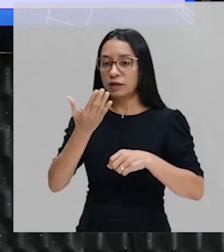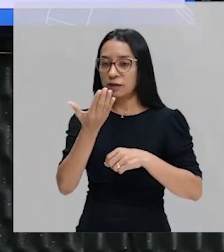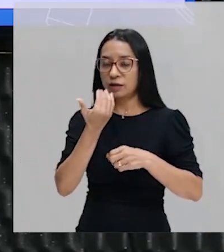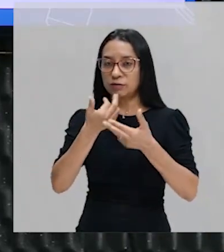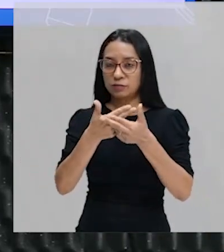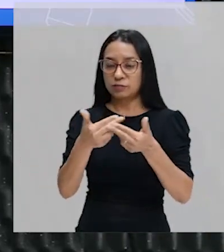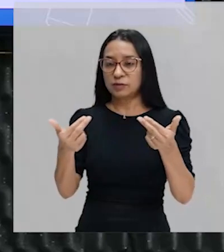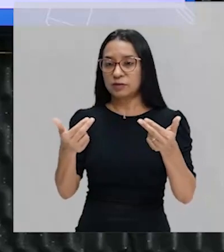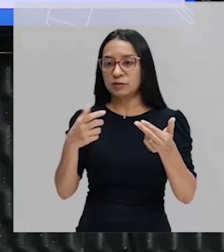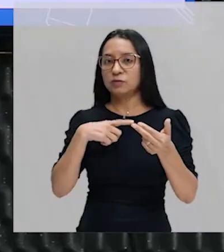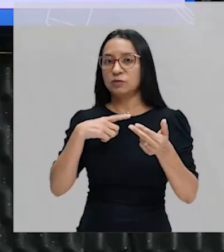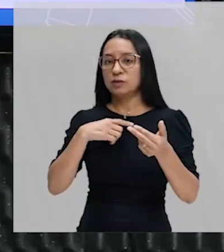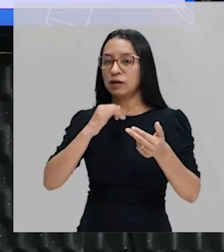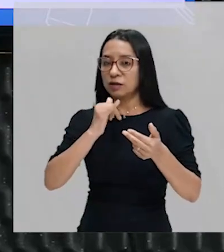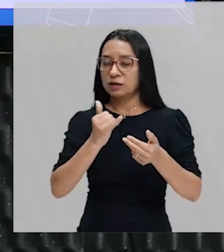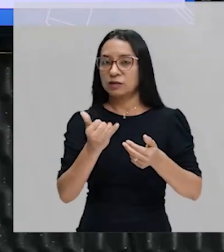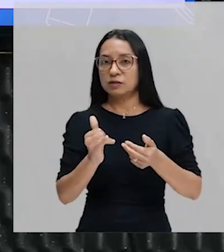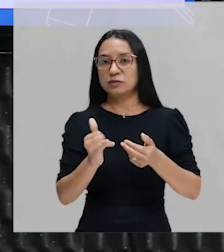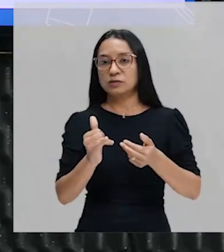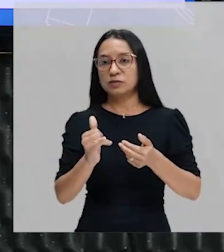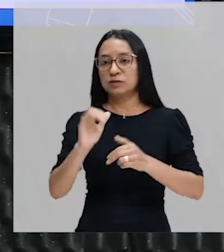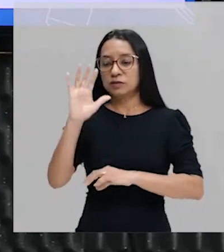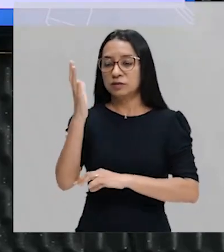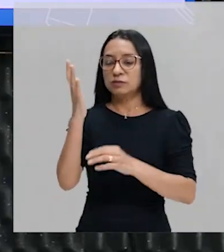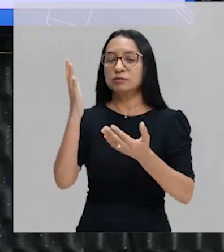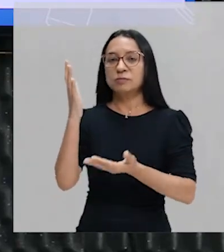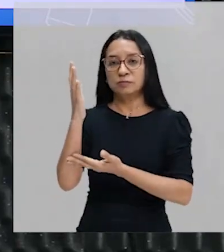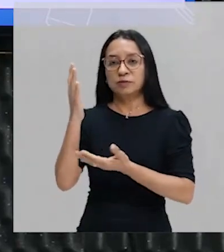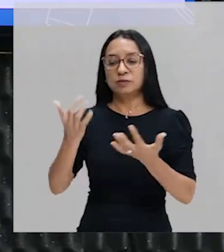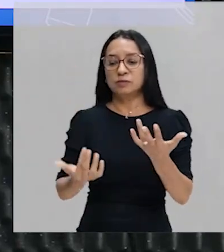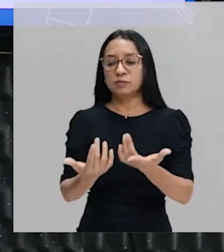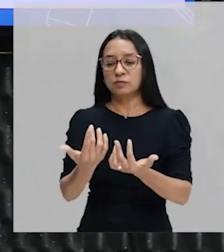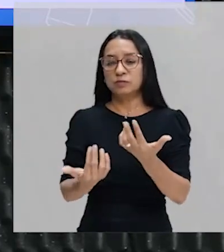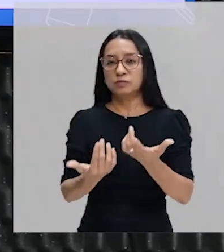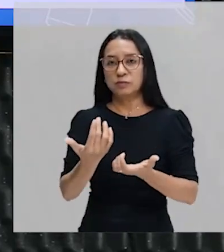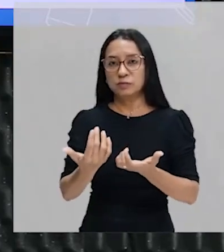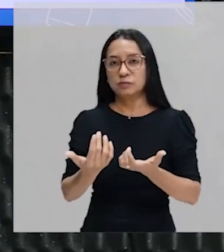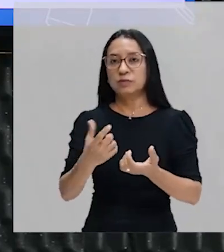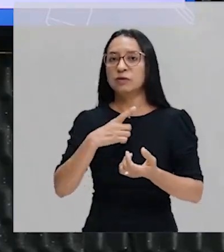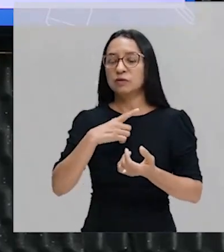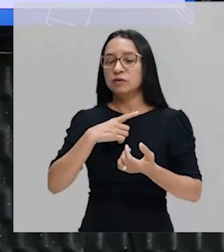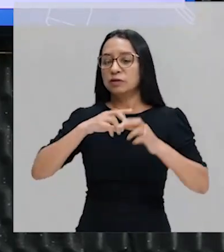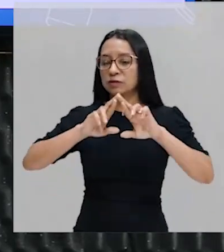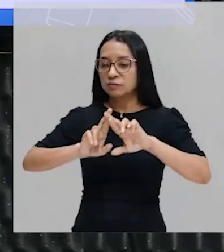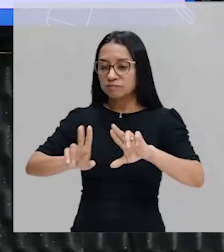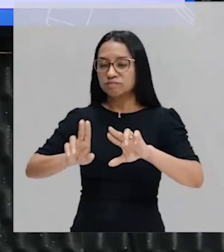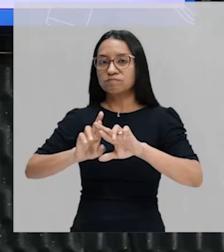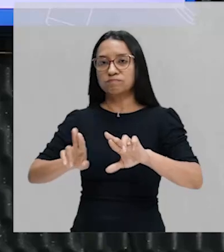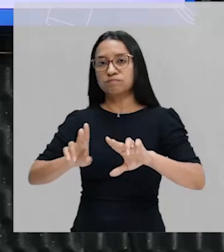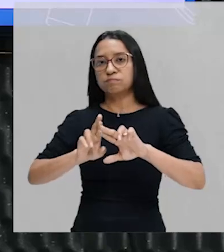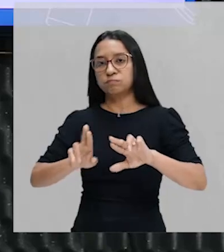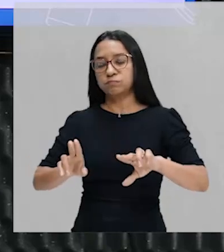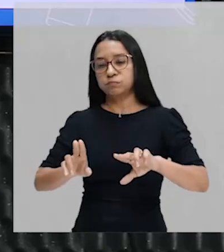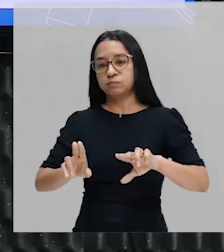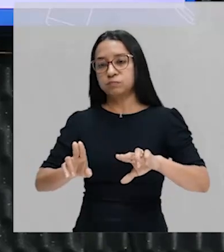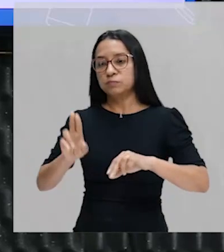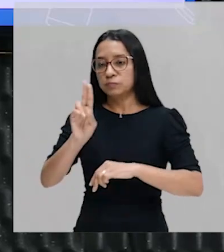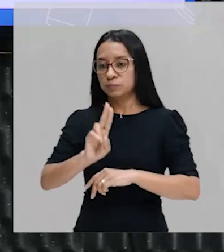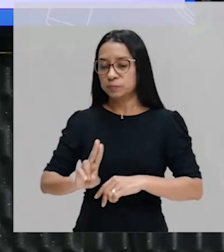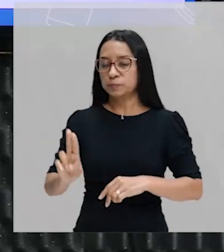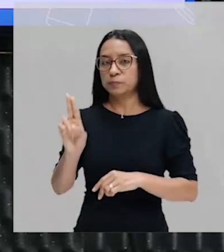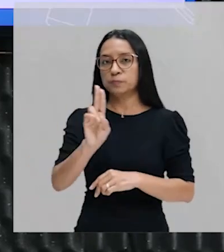energia, se tem lenha para as caldeiras. Então, nós temos uma variedade de